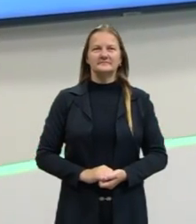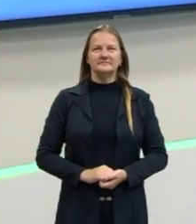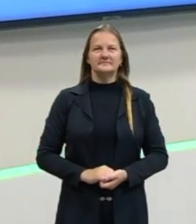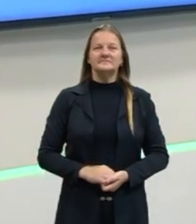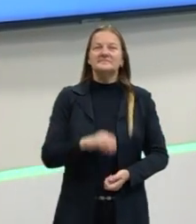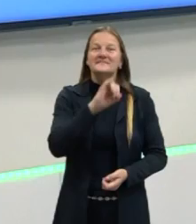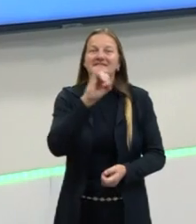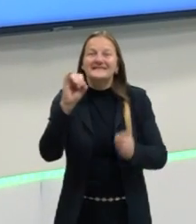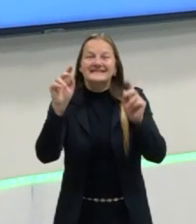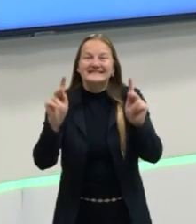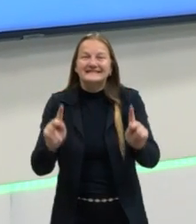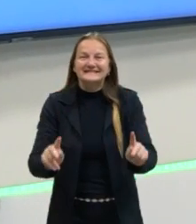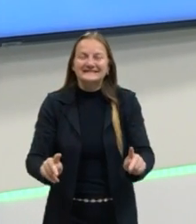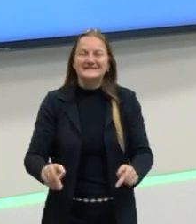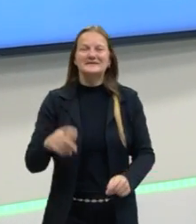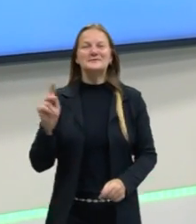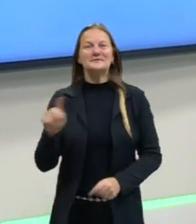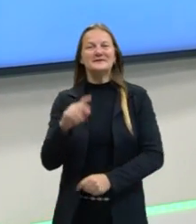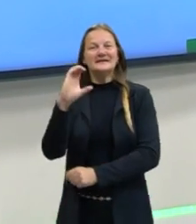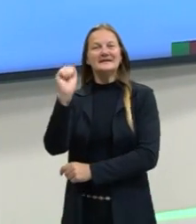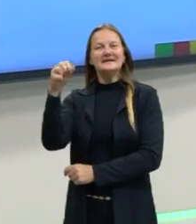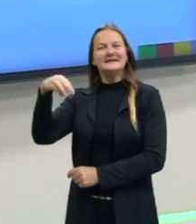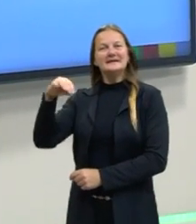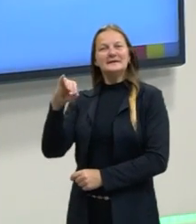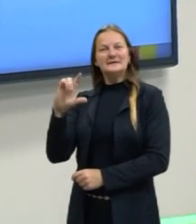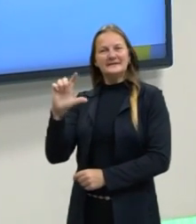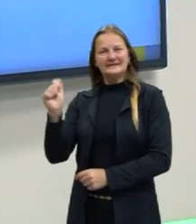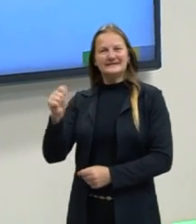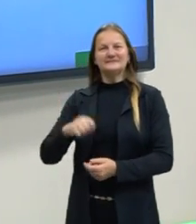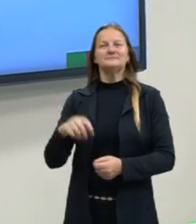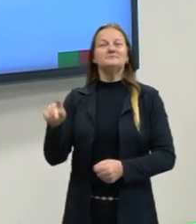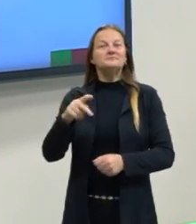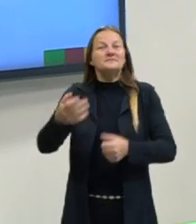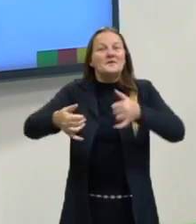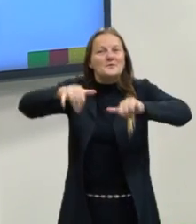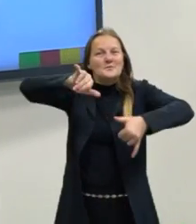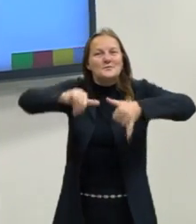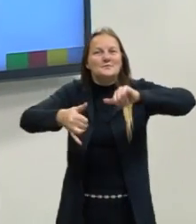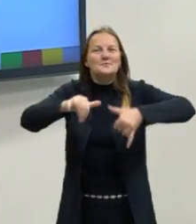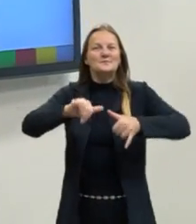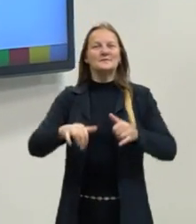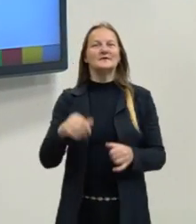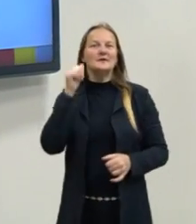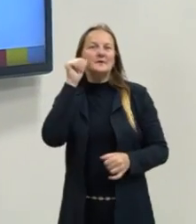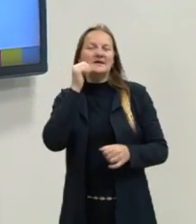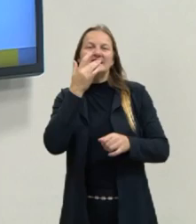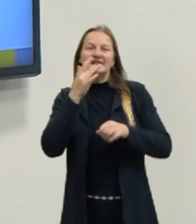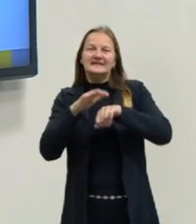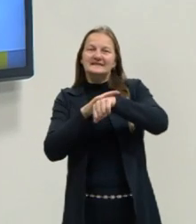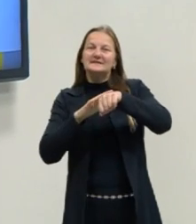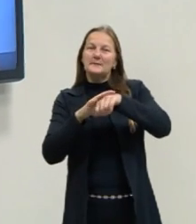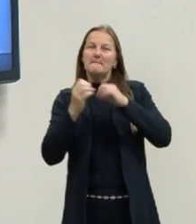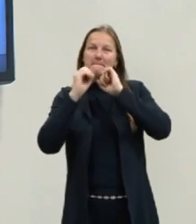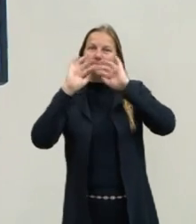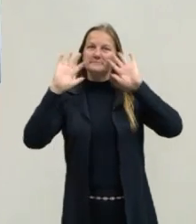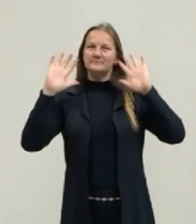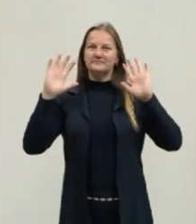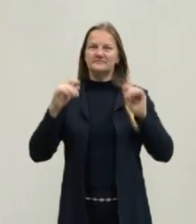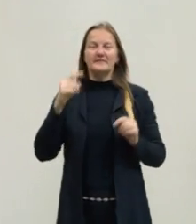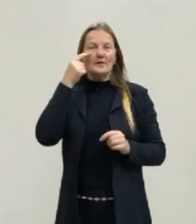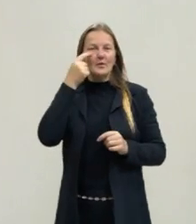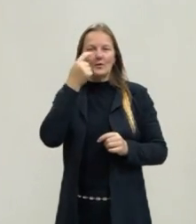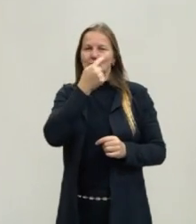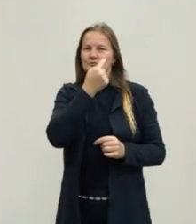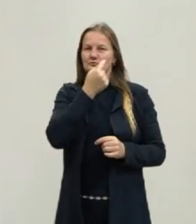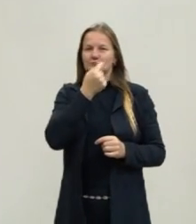Olá pessoal, eu sou a professora Camila Grandini, sou professora de Química, sou uma mulher branca de pele clara, olhos